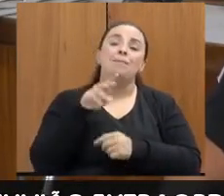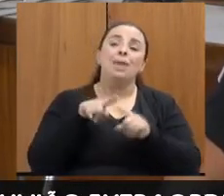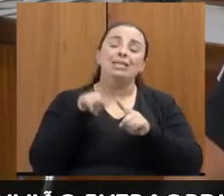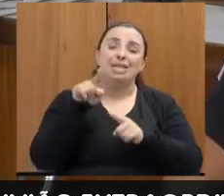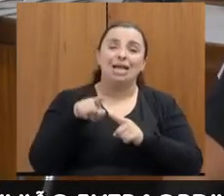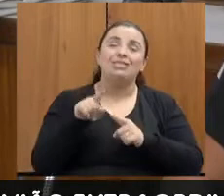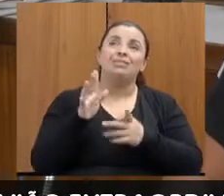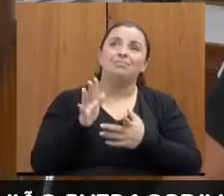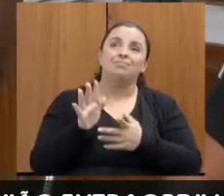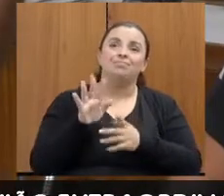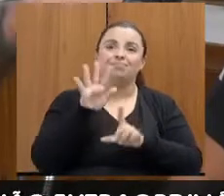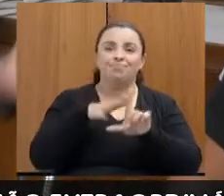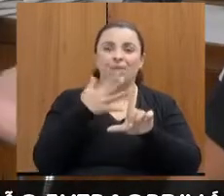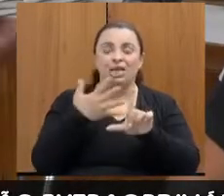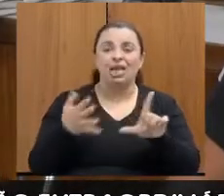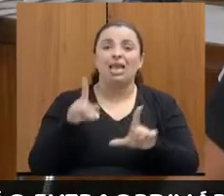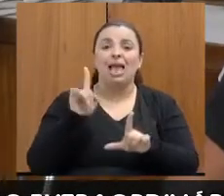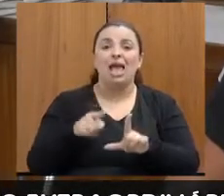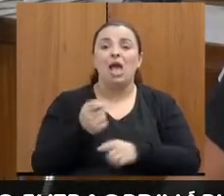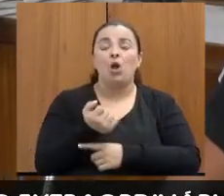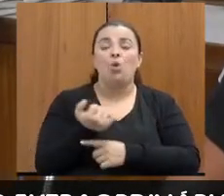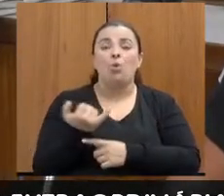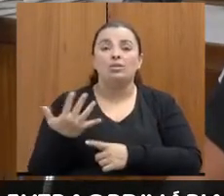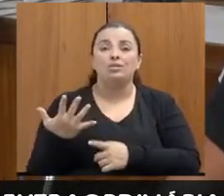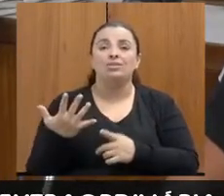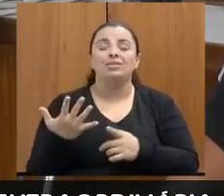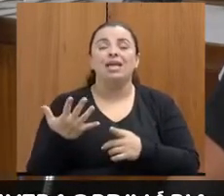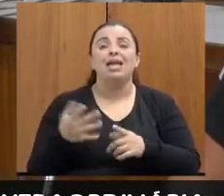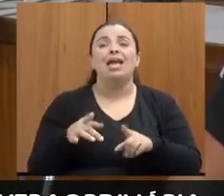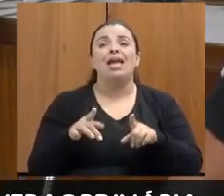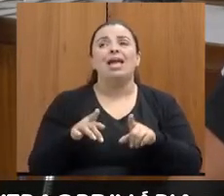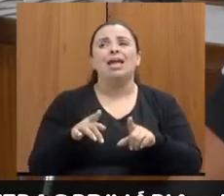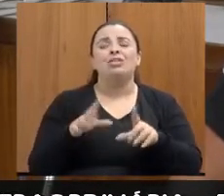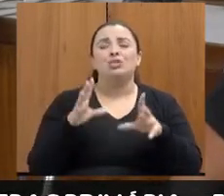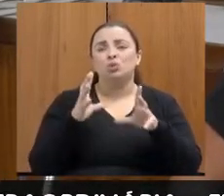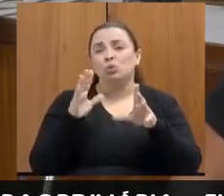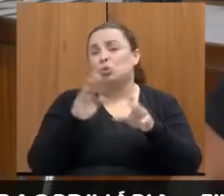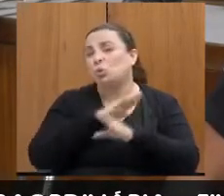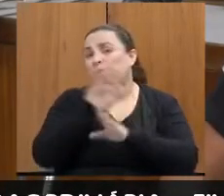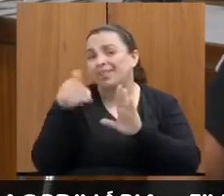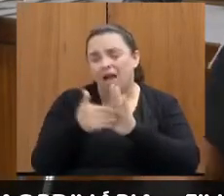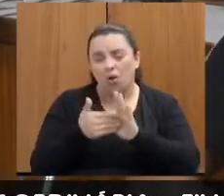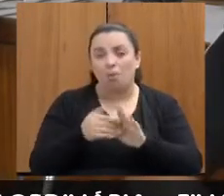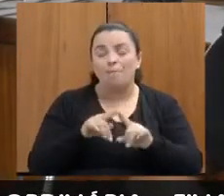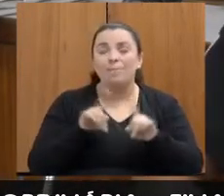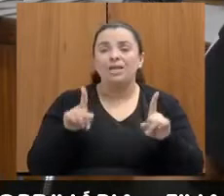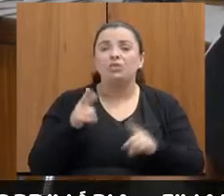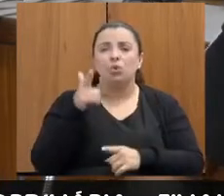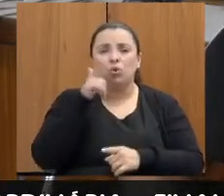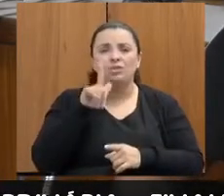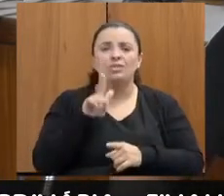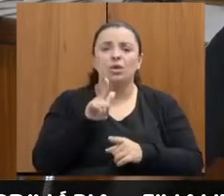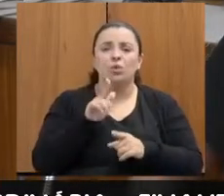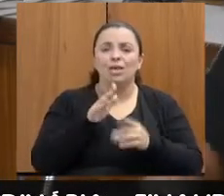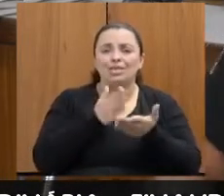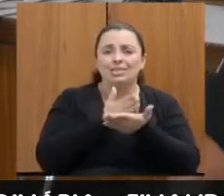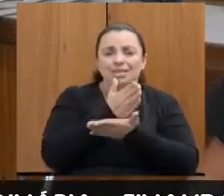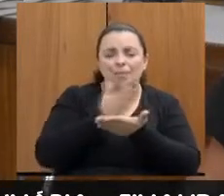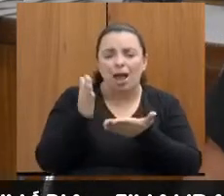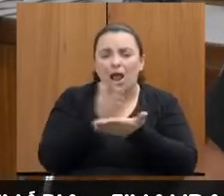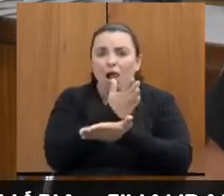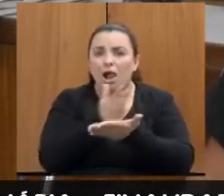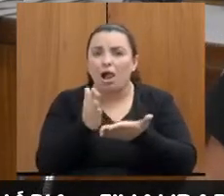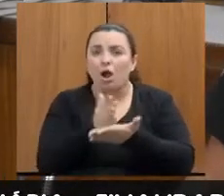Então, eu consigo ter também lá separado a faixa etária da minha vítima. Curiosamente, em 2019, eu